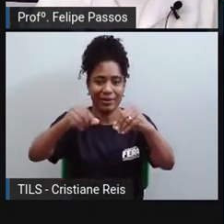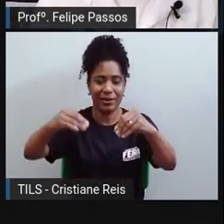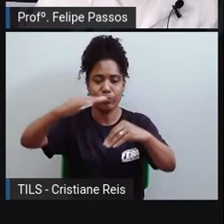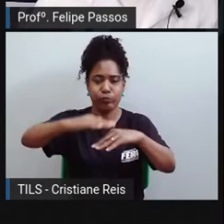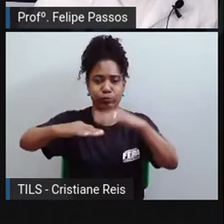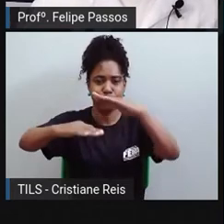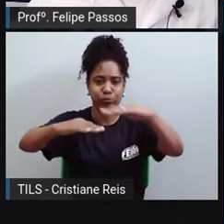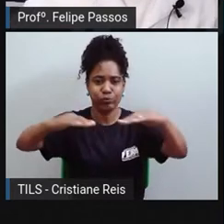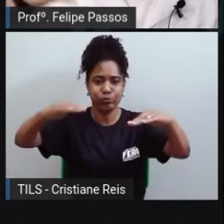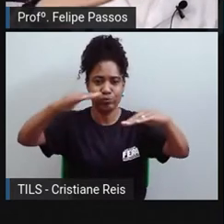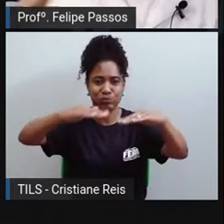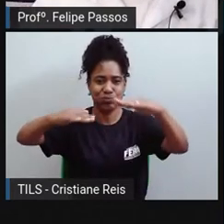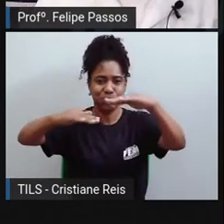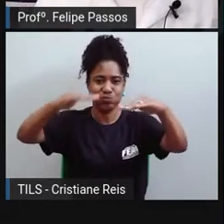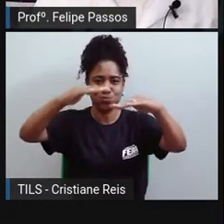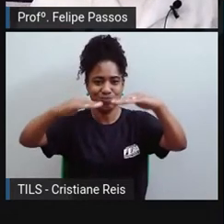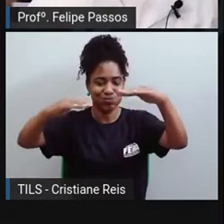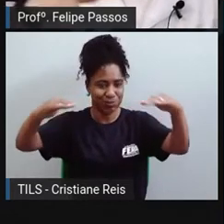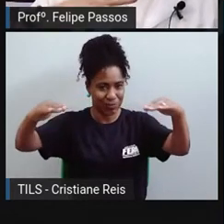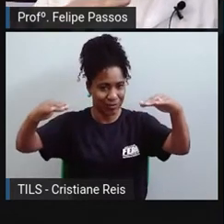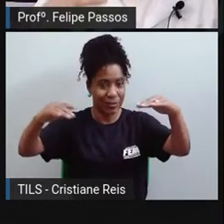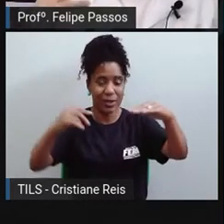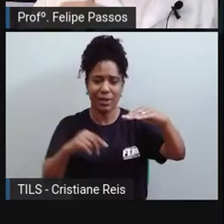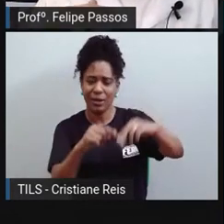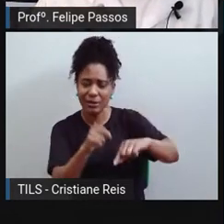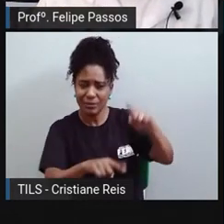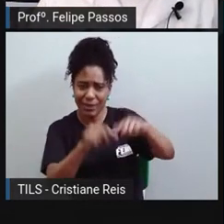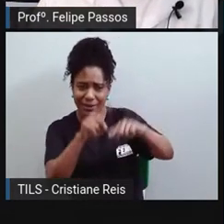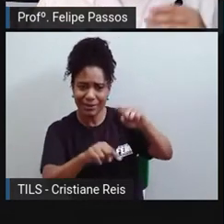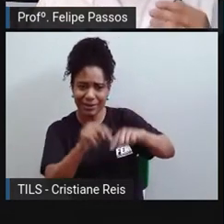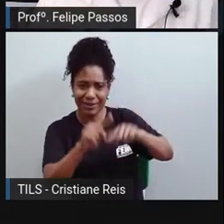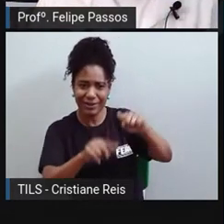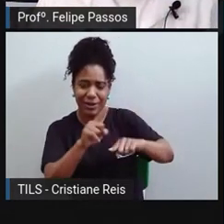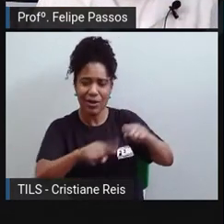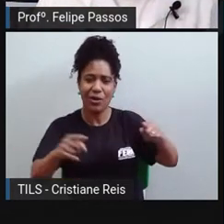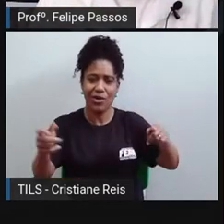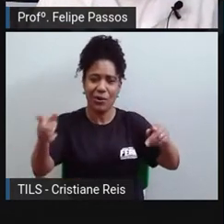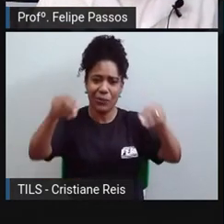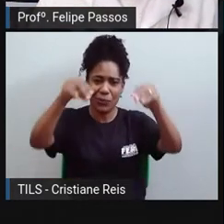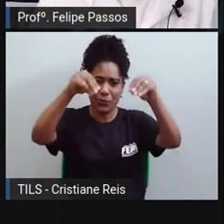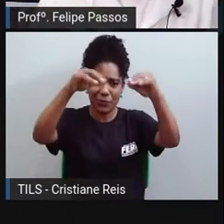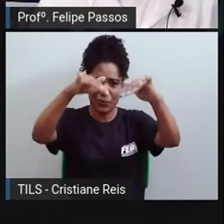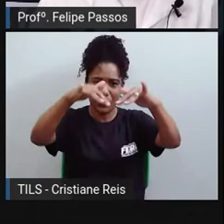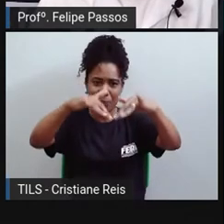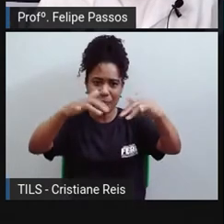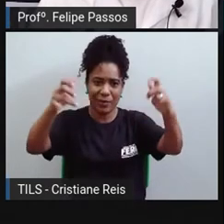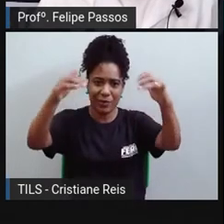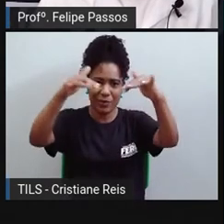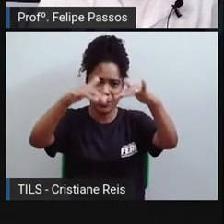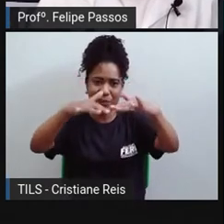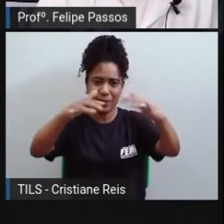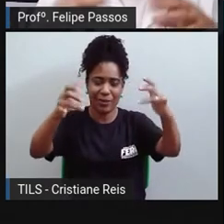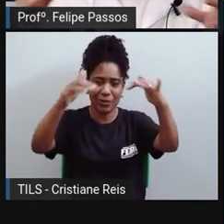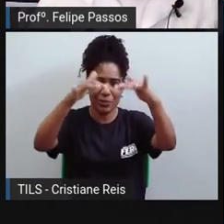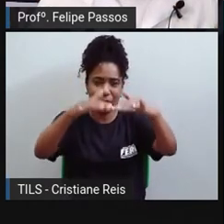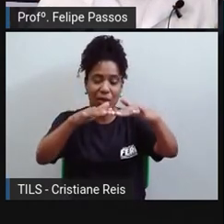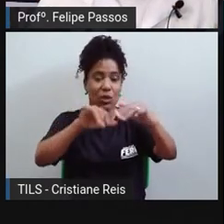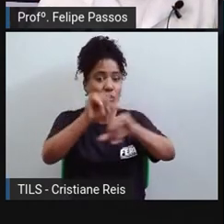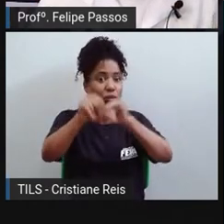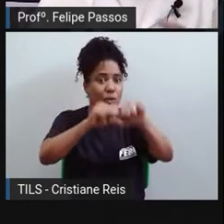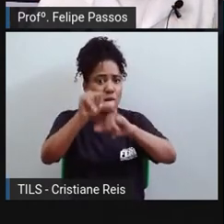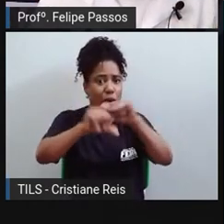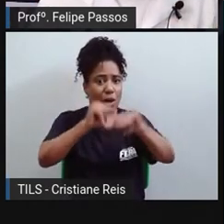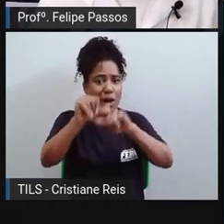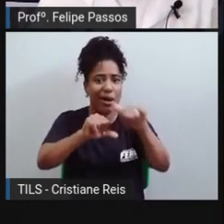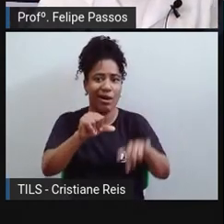relevo, e aí quando esse material é só terrado, é coberto, ele fossiliza. No caso de grande quantidade